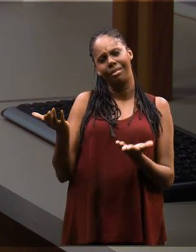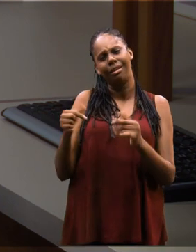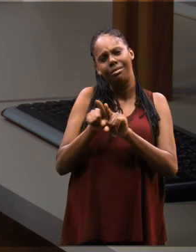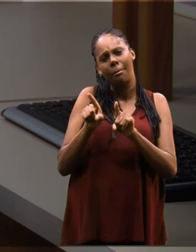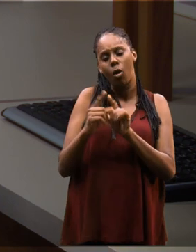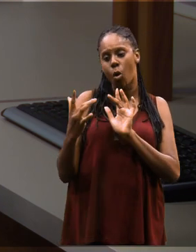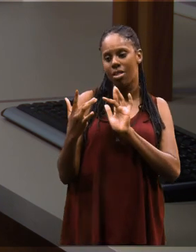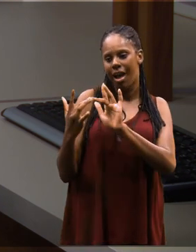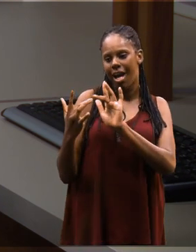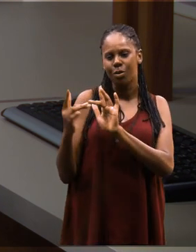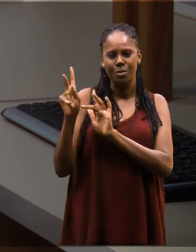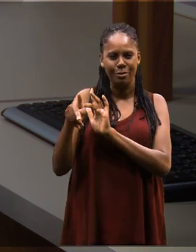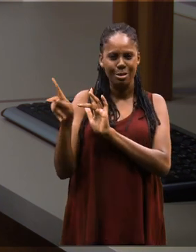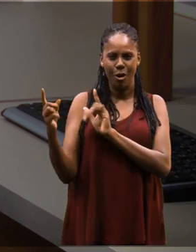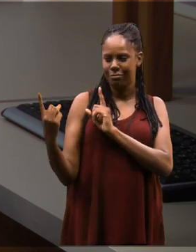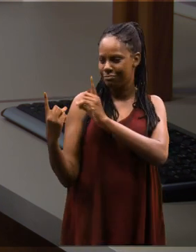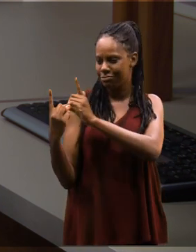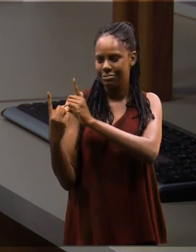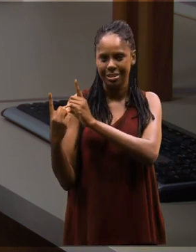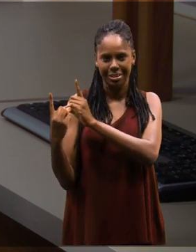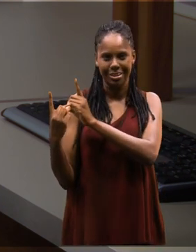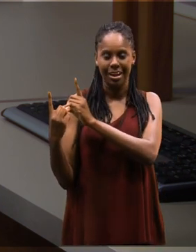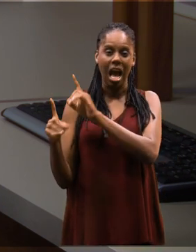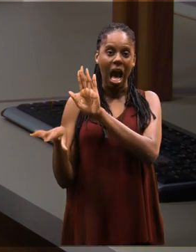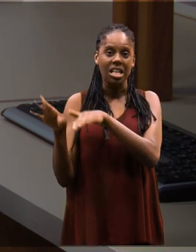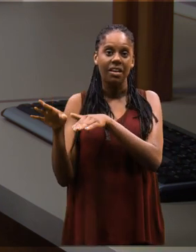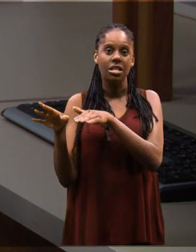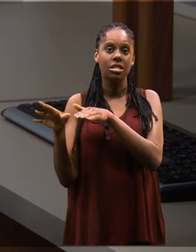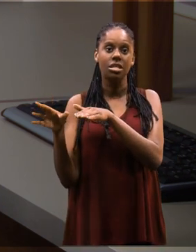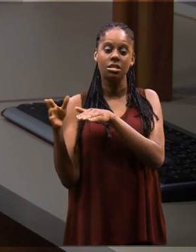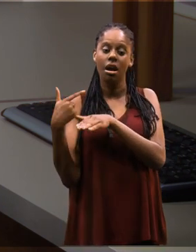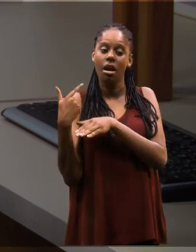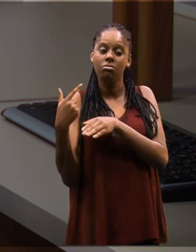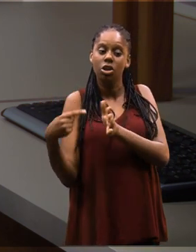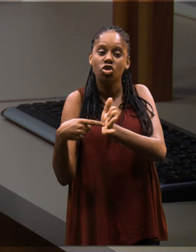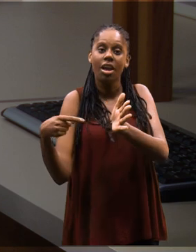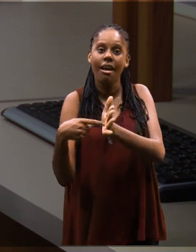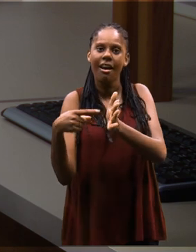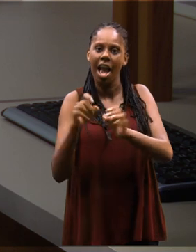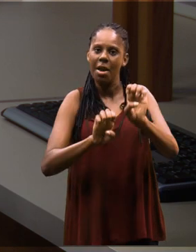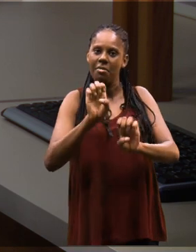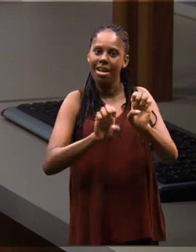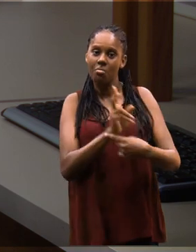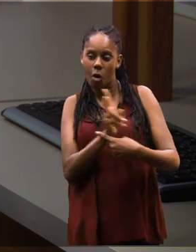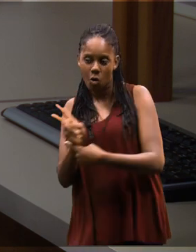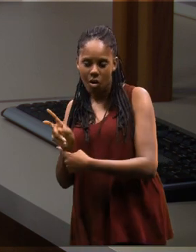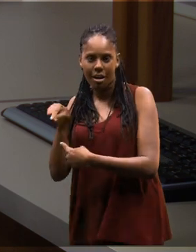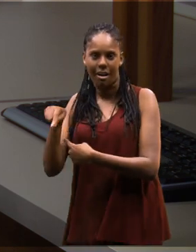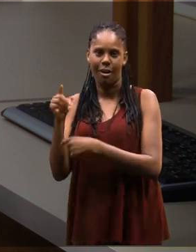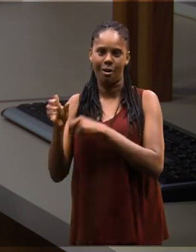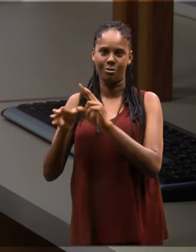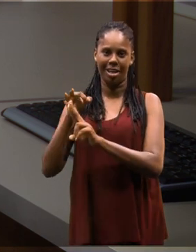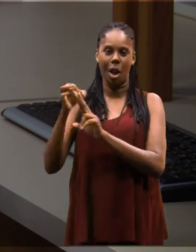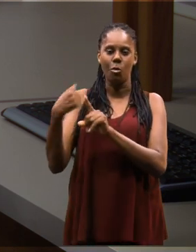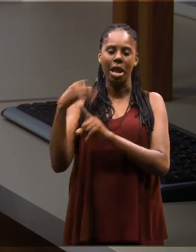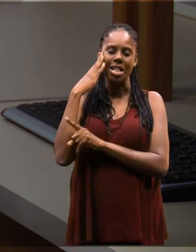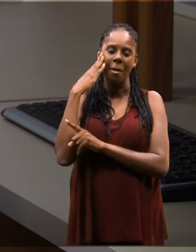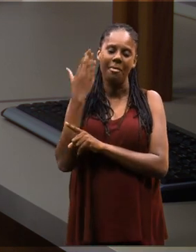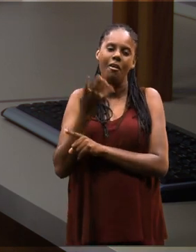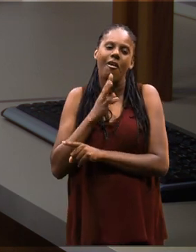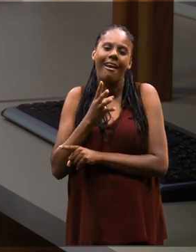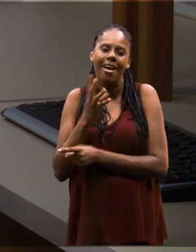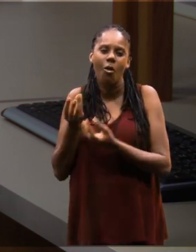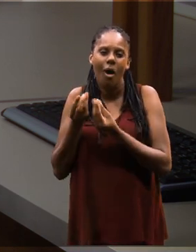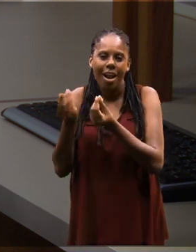facilita muito também o contato com os professores, que muitas vezes recomendam, muitas empresas procuram a UFSCar porque